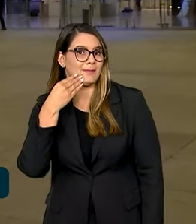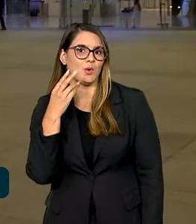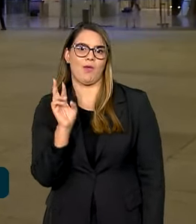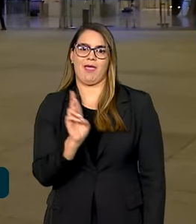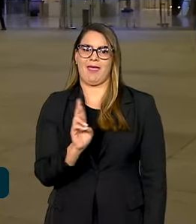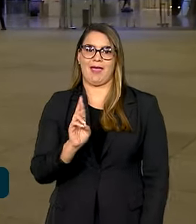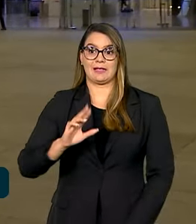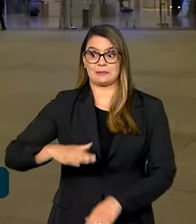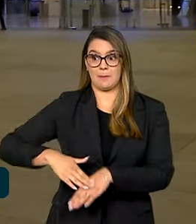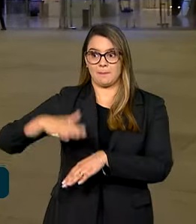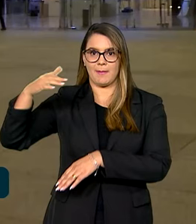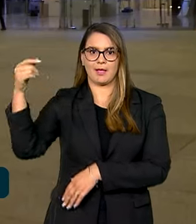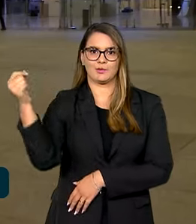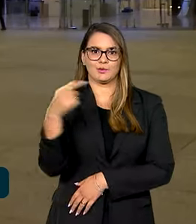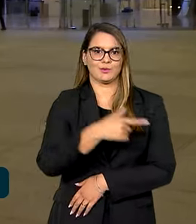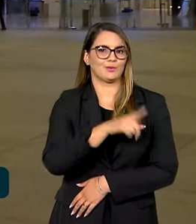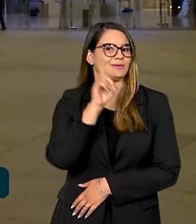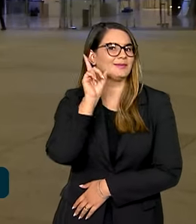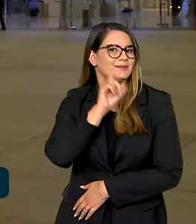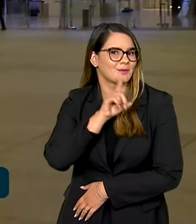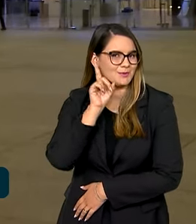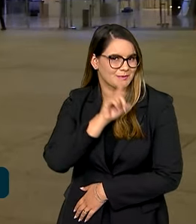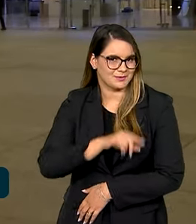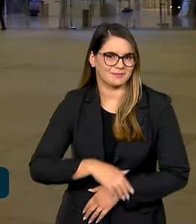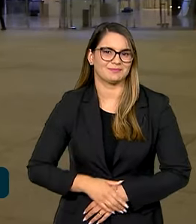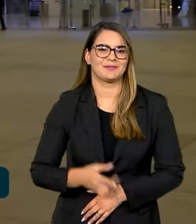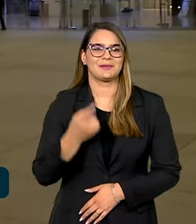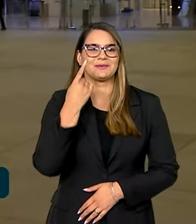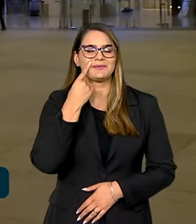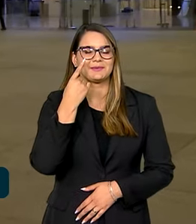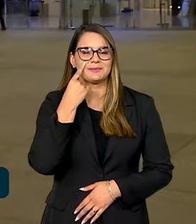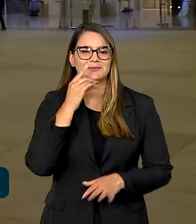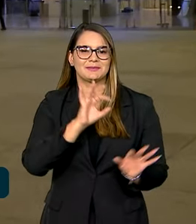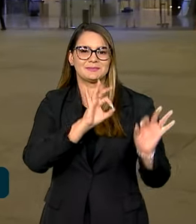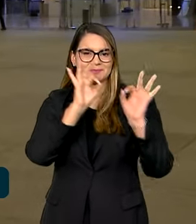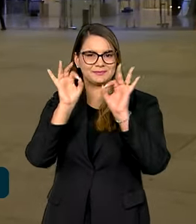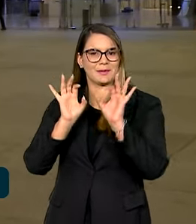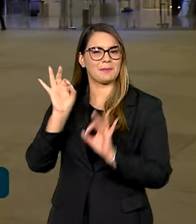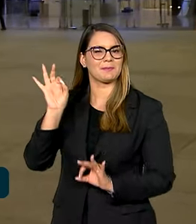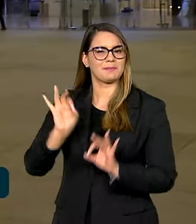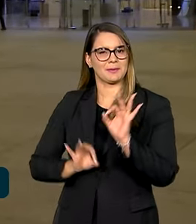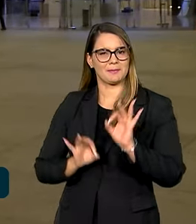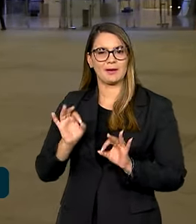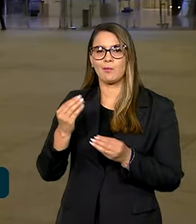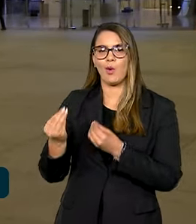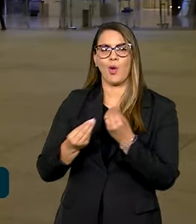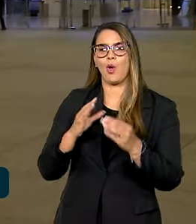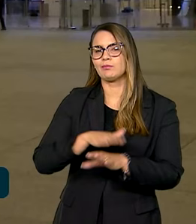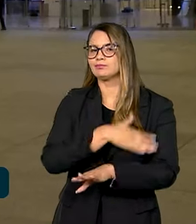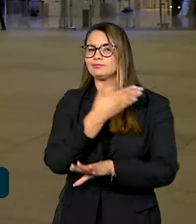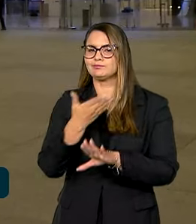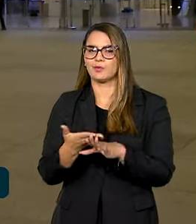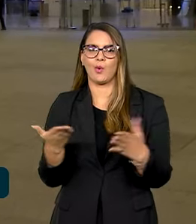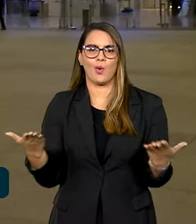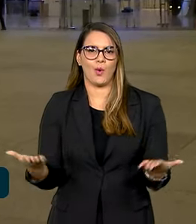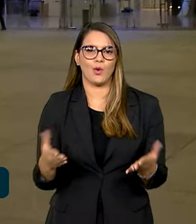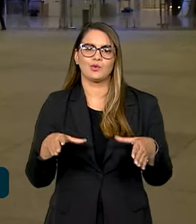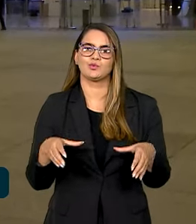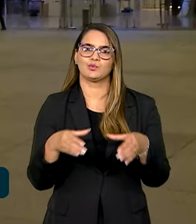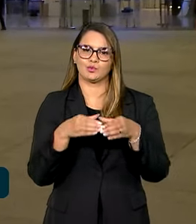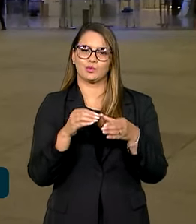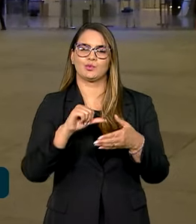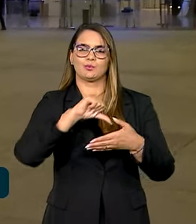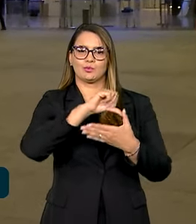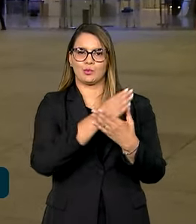mais do que para os Estados Unidos. Vamos ver na matéria que preparamos como foi este dia de cúpula do